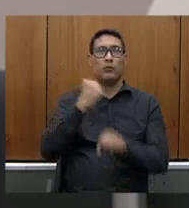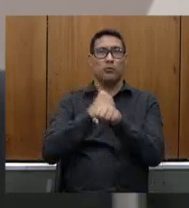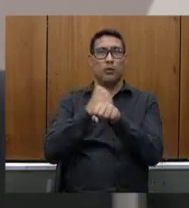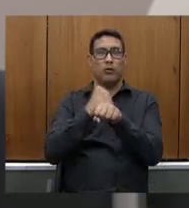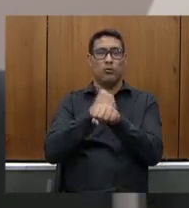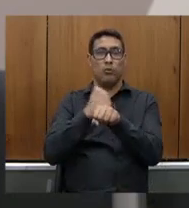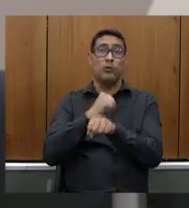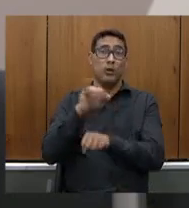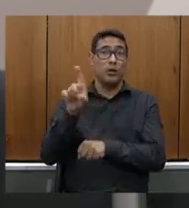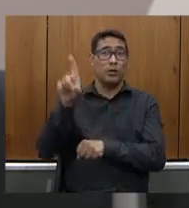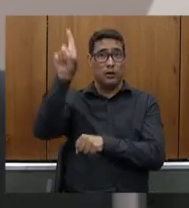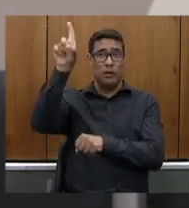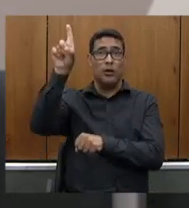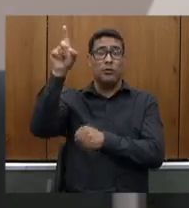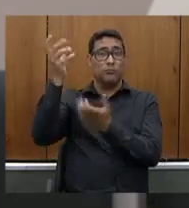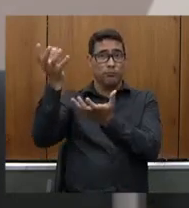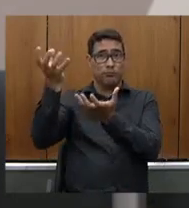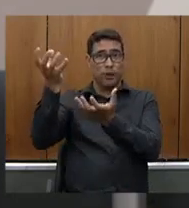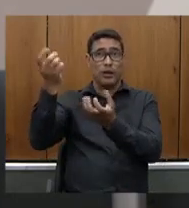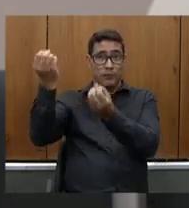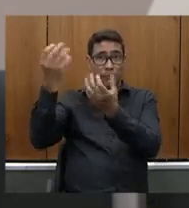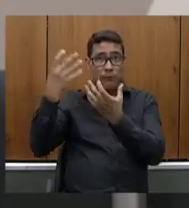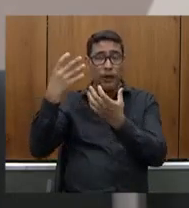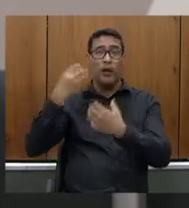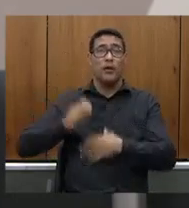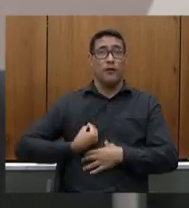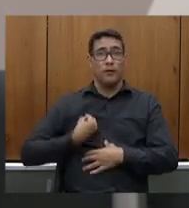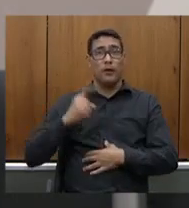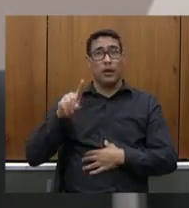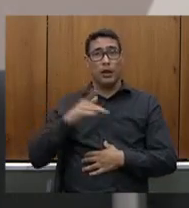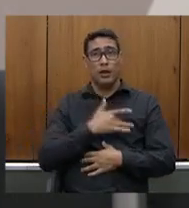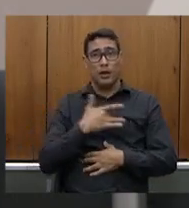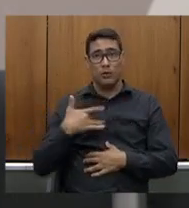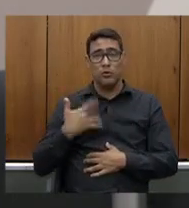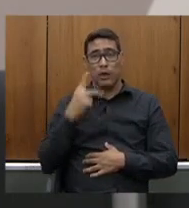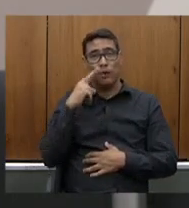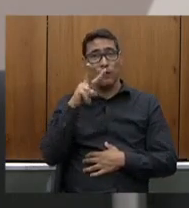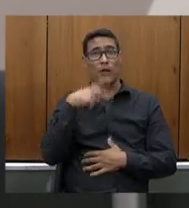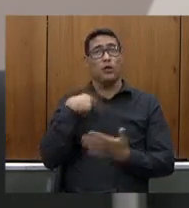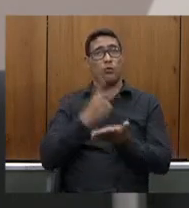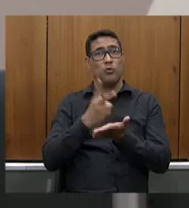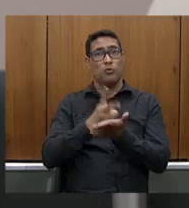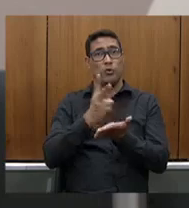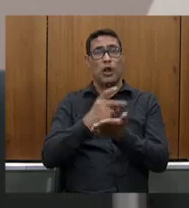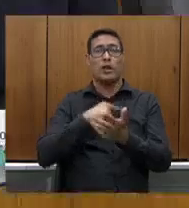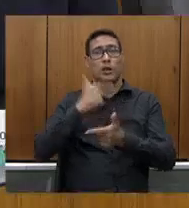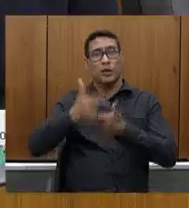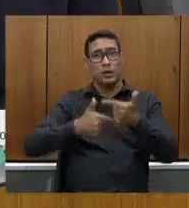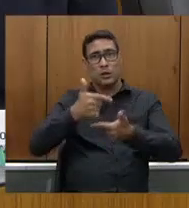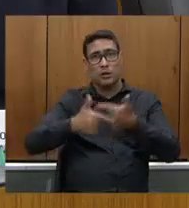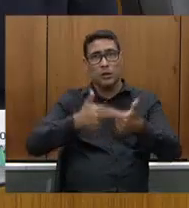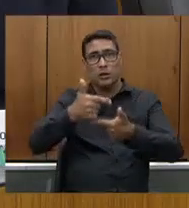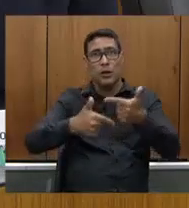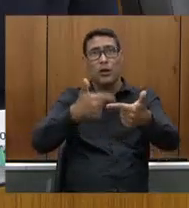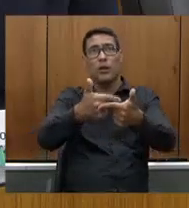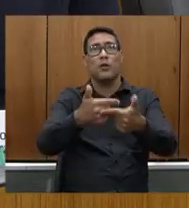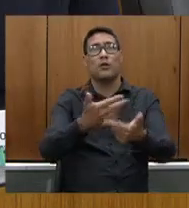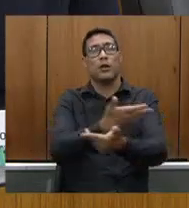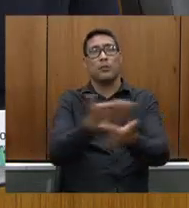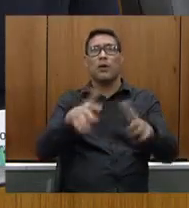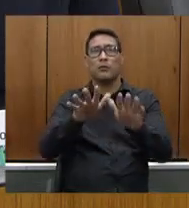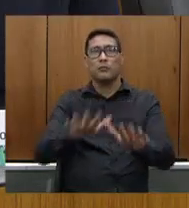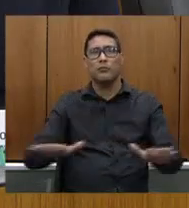permitir nos dando vida e saúde e queria ver a continuidade desse trabalho de Minas despontando no cenário nacional